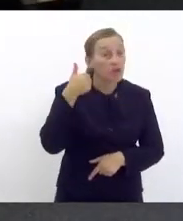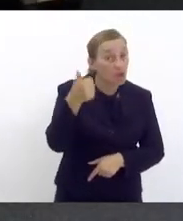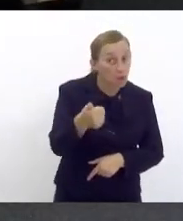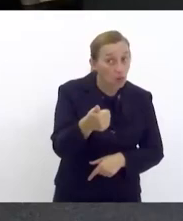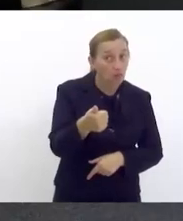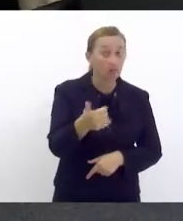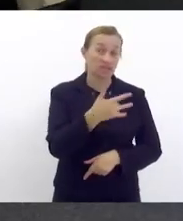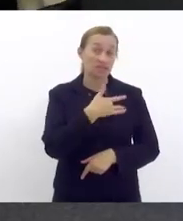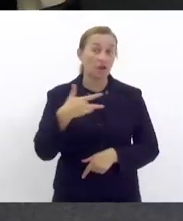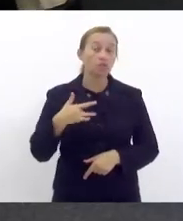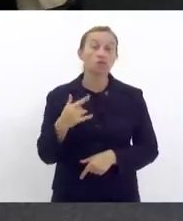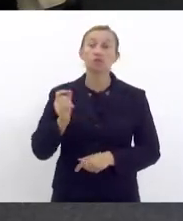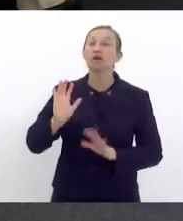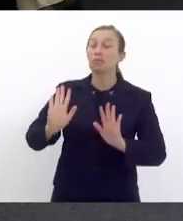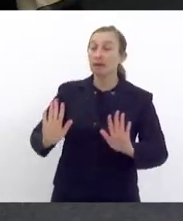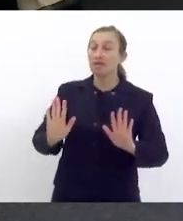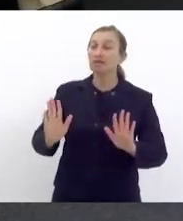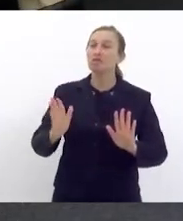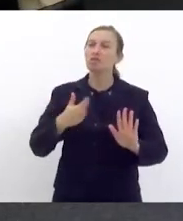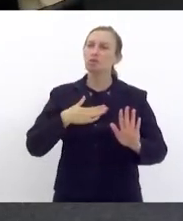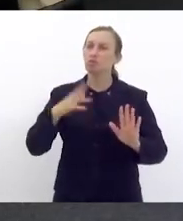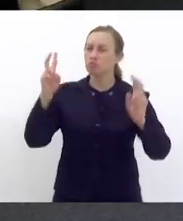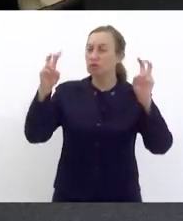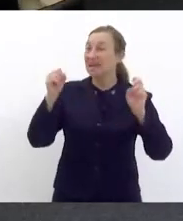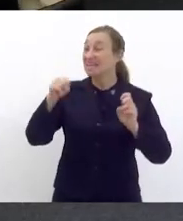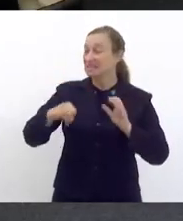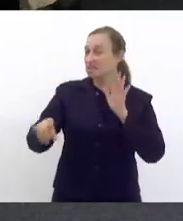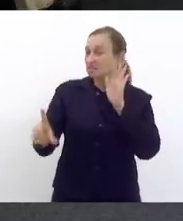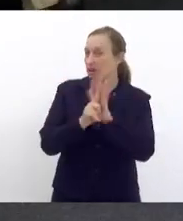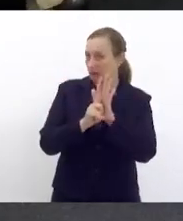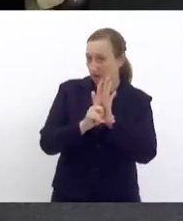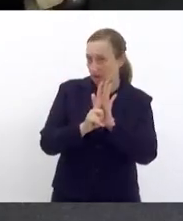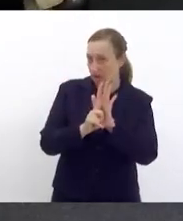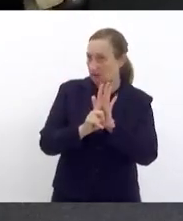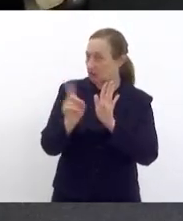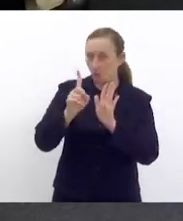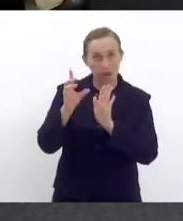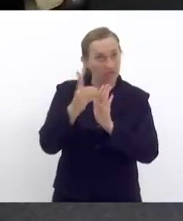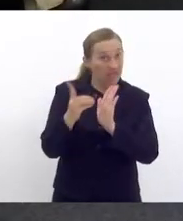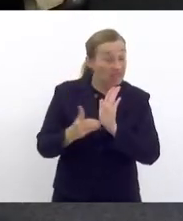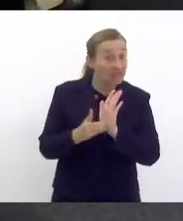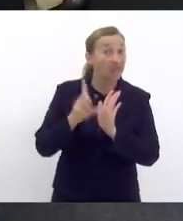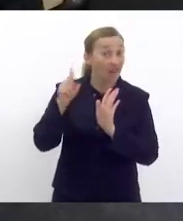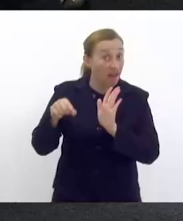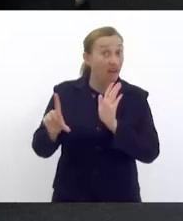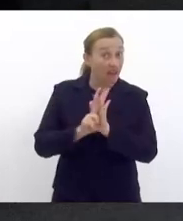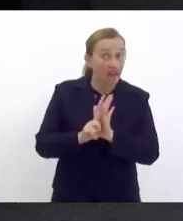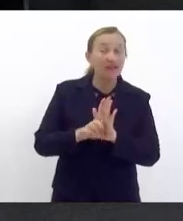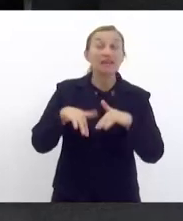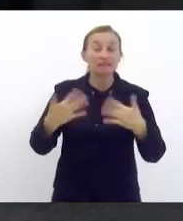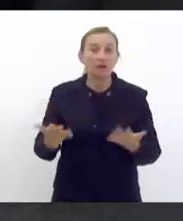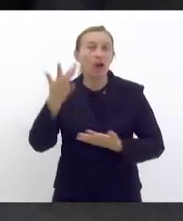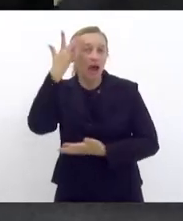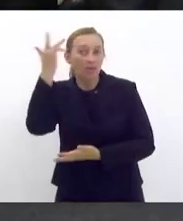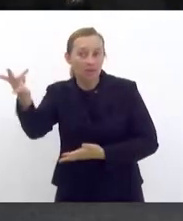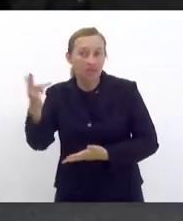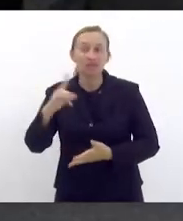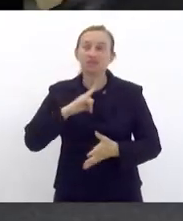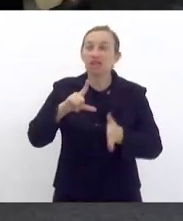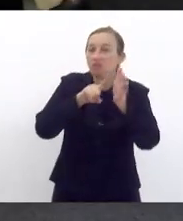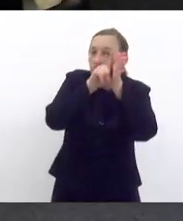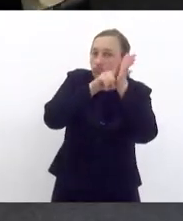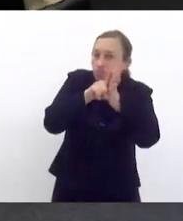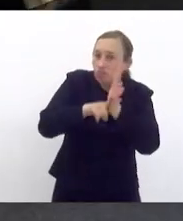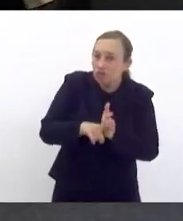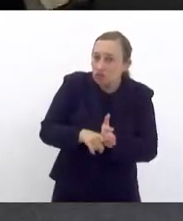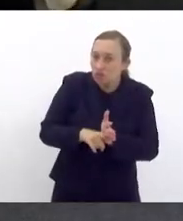sucessivamente. A minha questão é a seguinte, isso é uma lei, não é um decreto, é uma lei. Então, amanhã surge um questionário